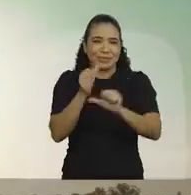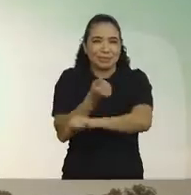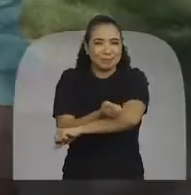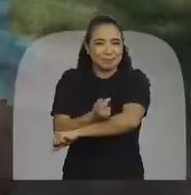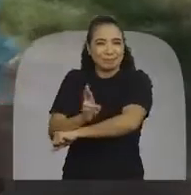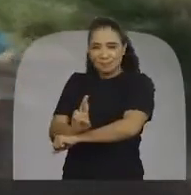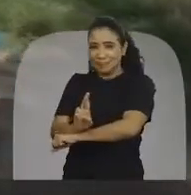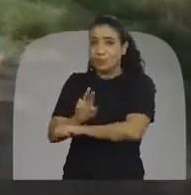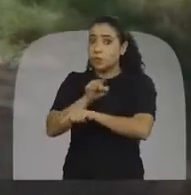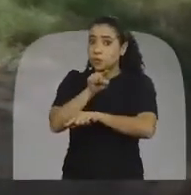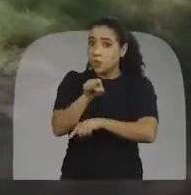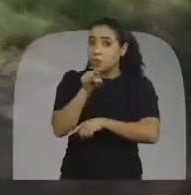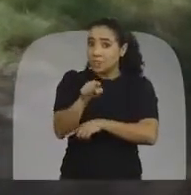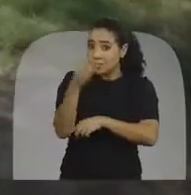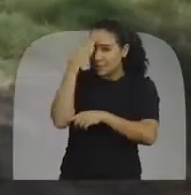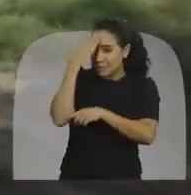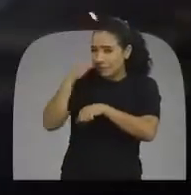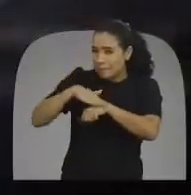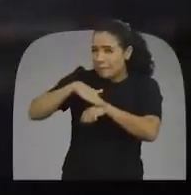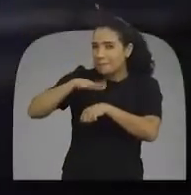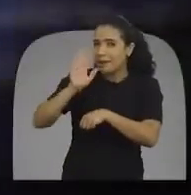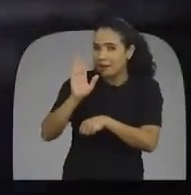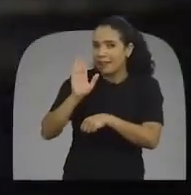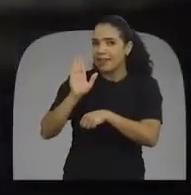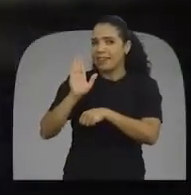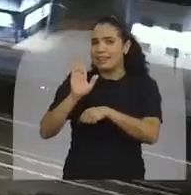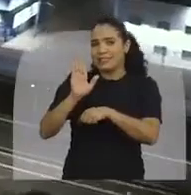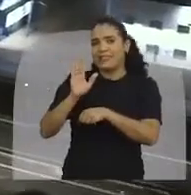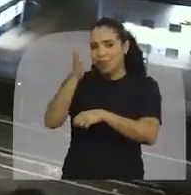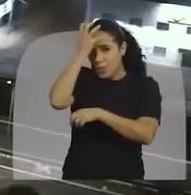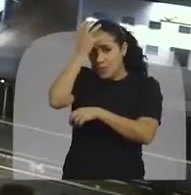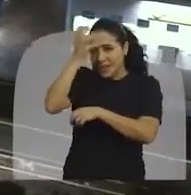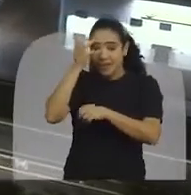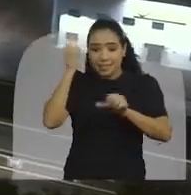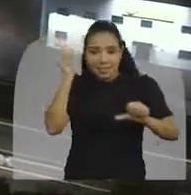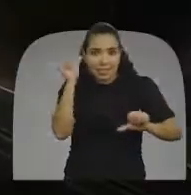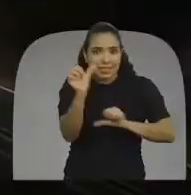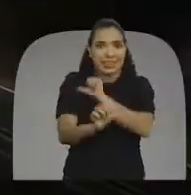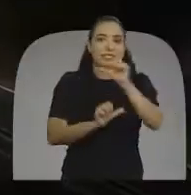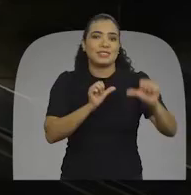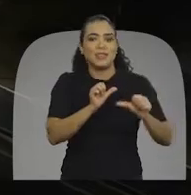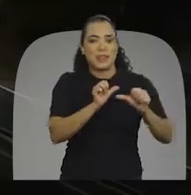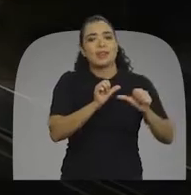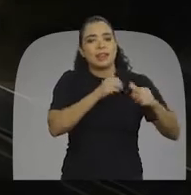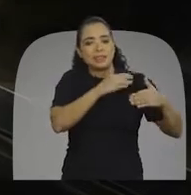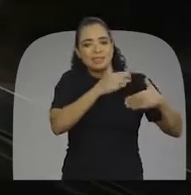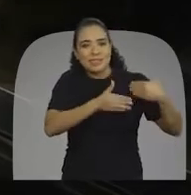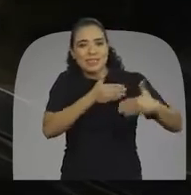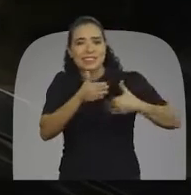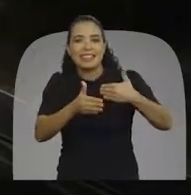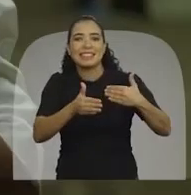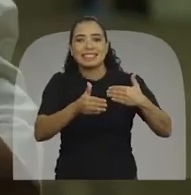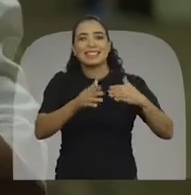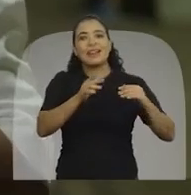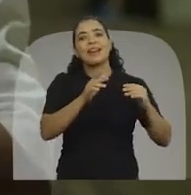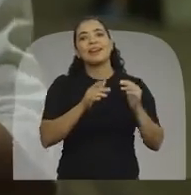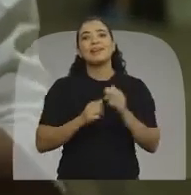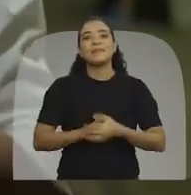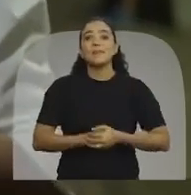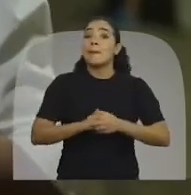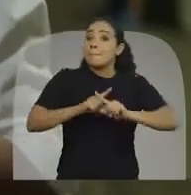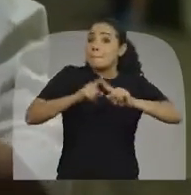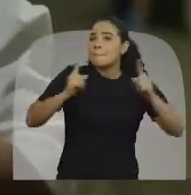Araguaína. Você vai saber mais sobre ele e sobre essa transformação nos próximos programas. Mas até lá,